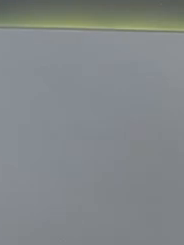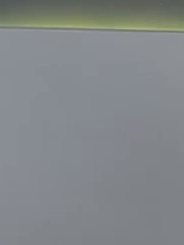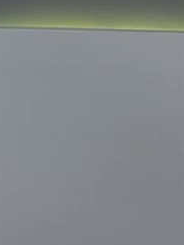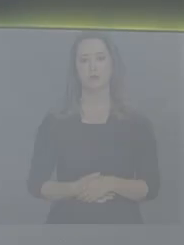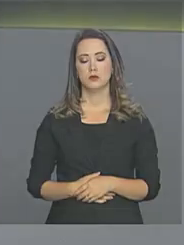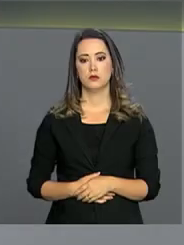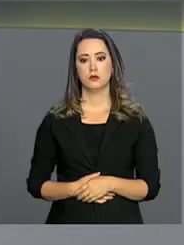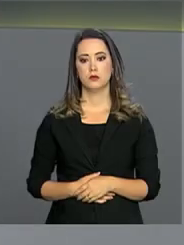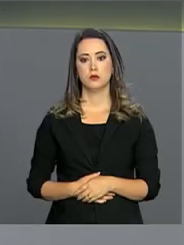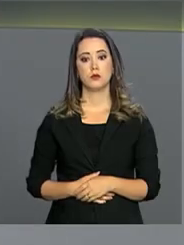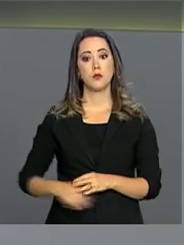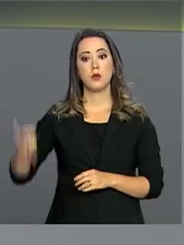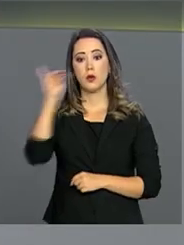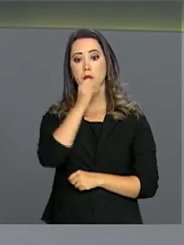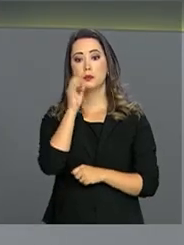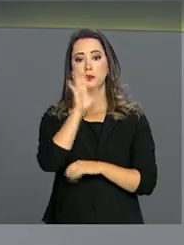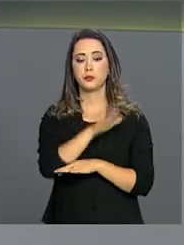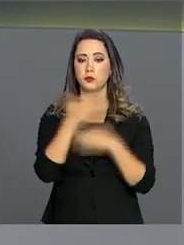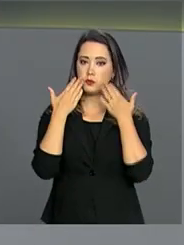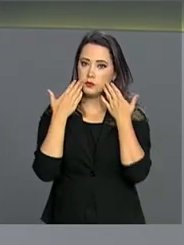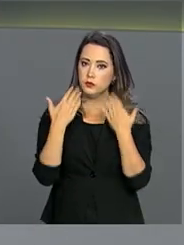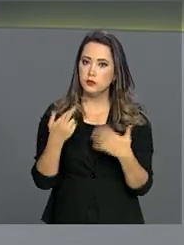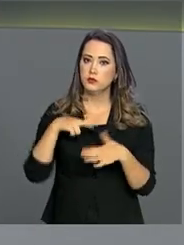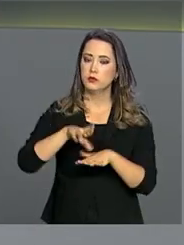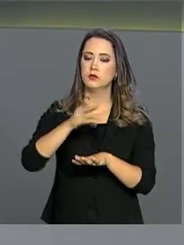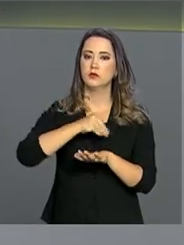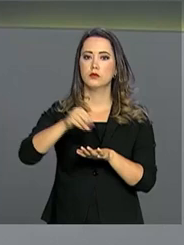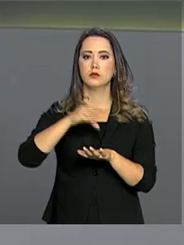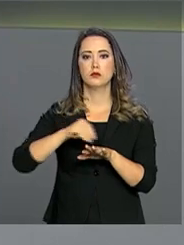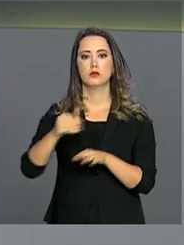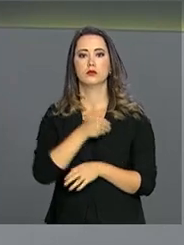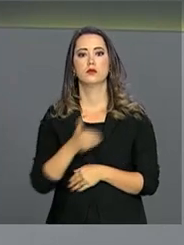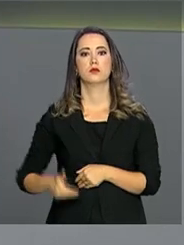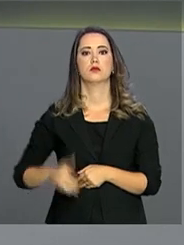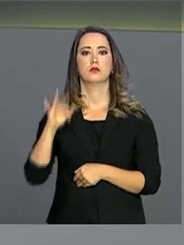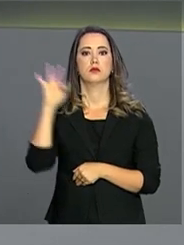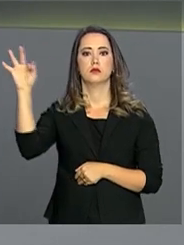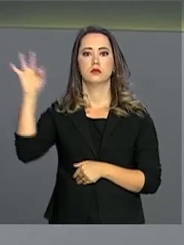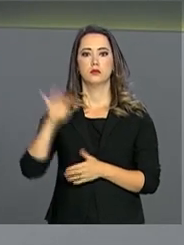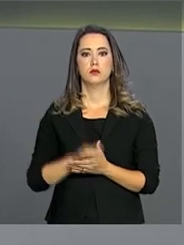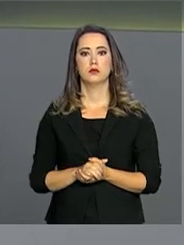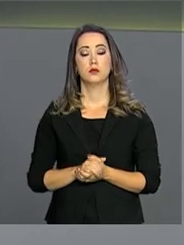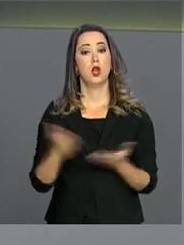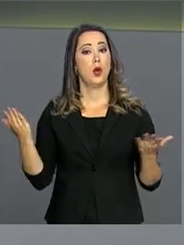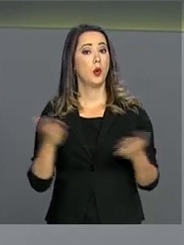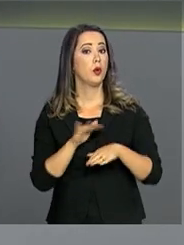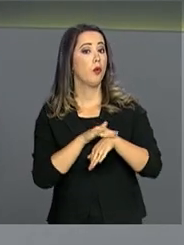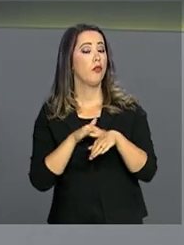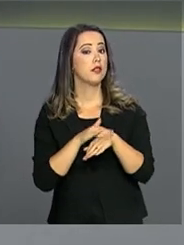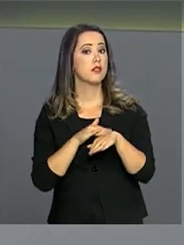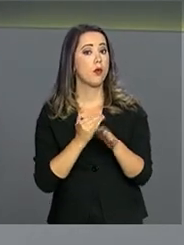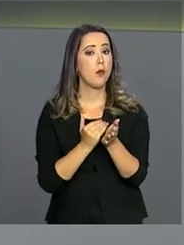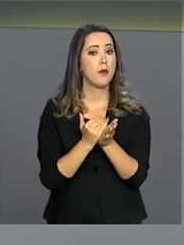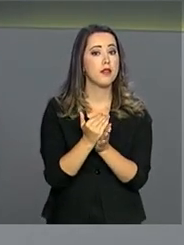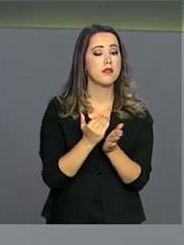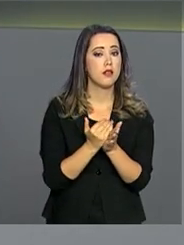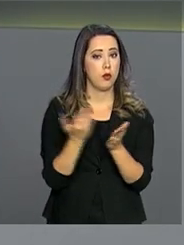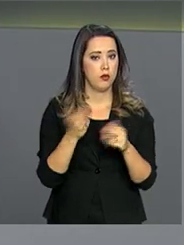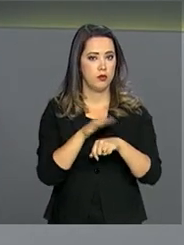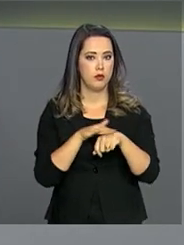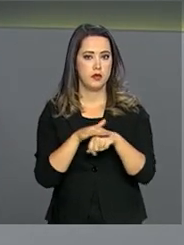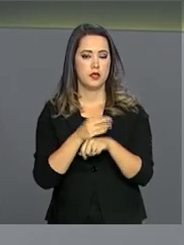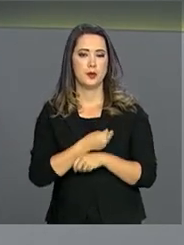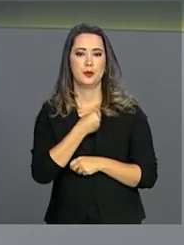Olá, boa tarde. Começa agora o repórter NBR com as notícias do governo federal. E a gente começa conversando ao vivo com o